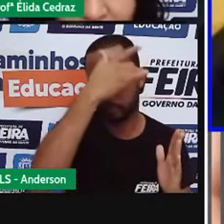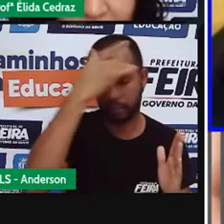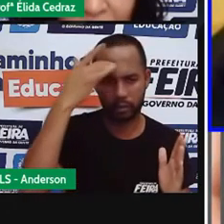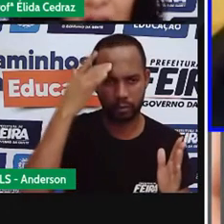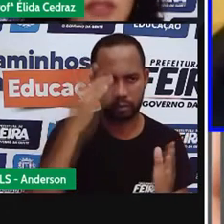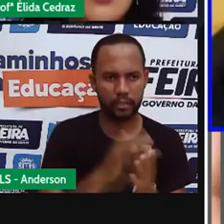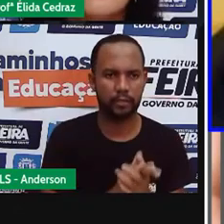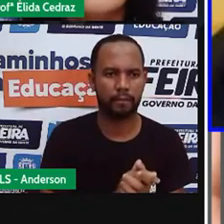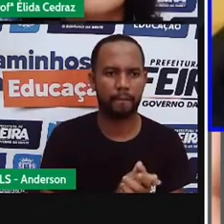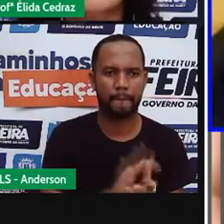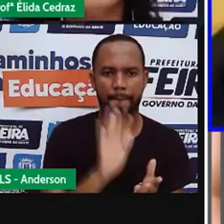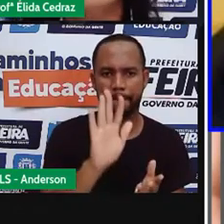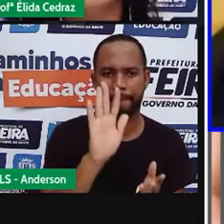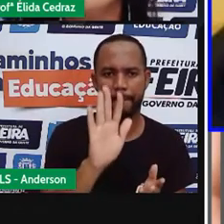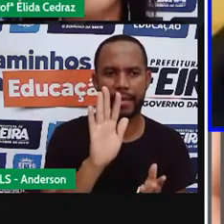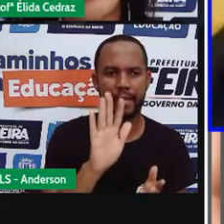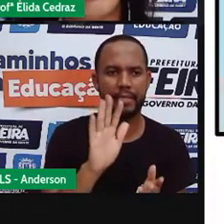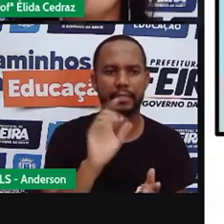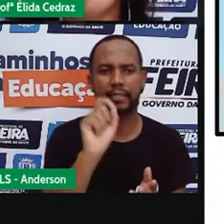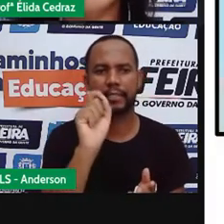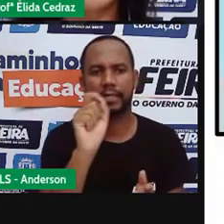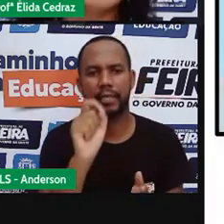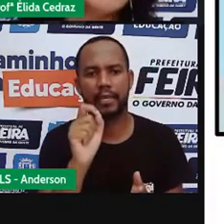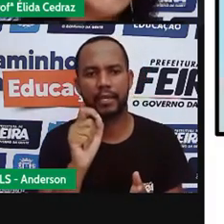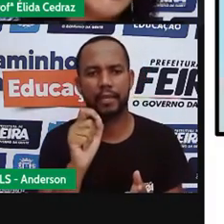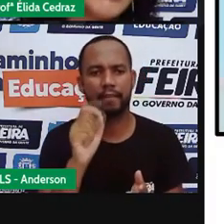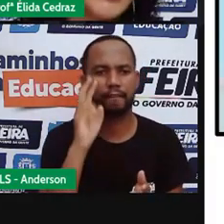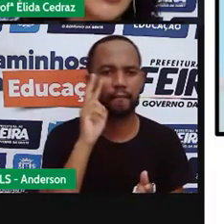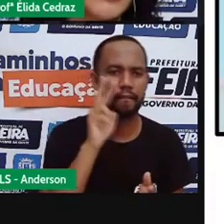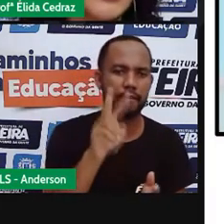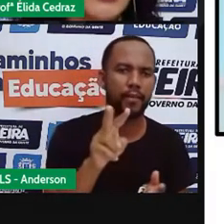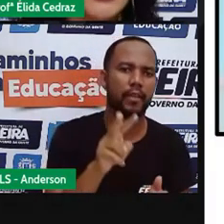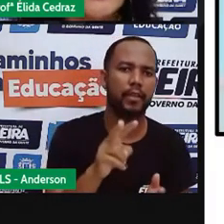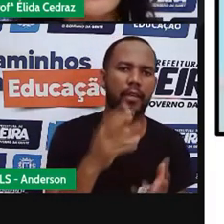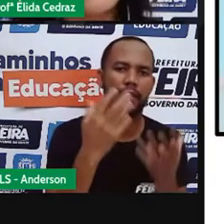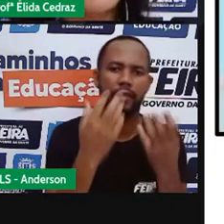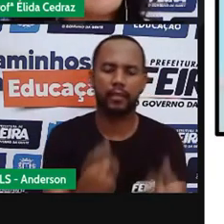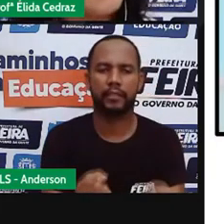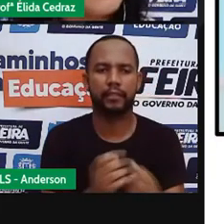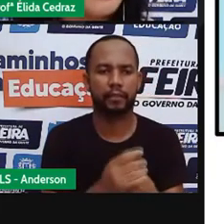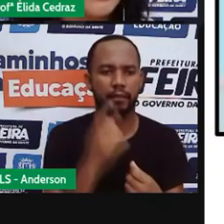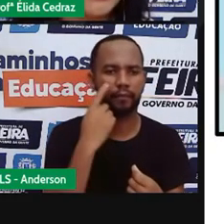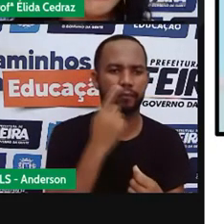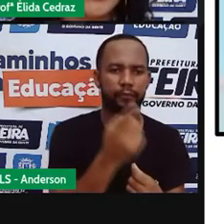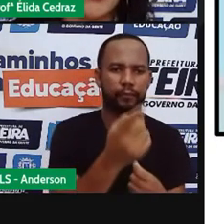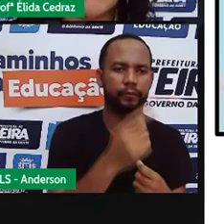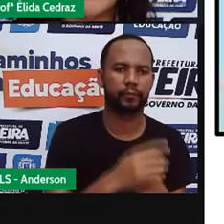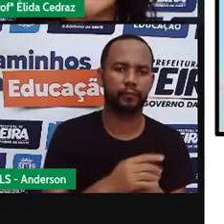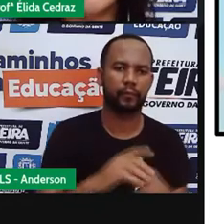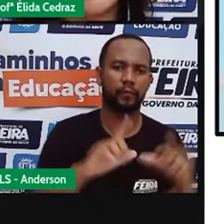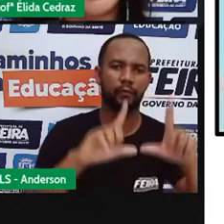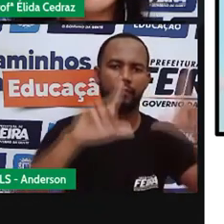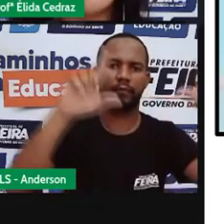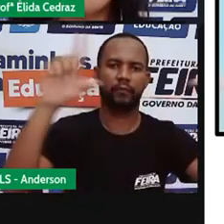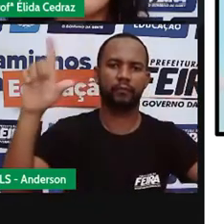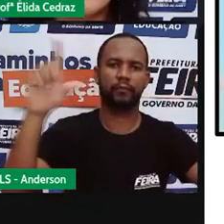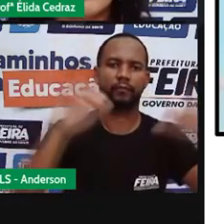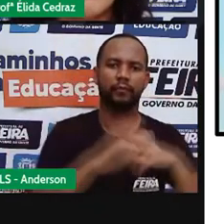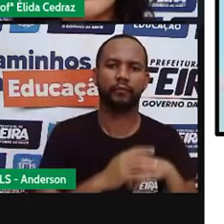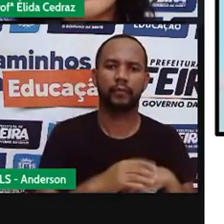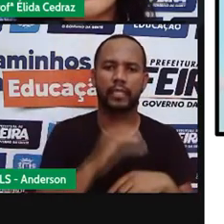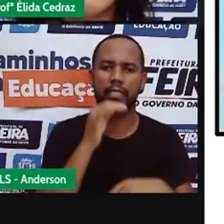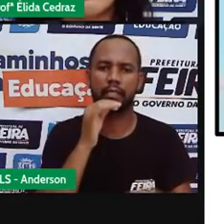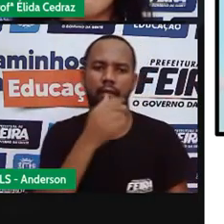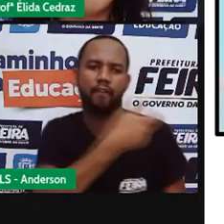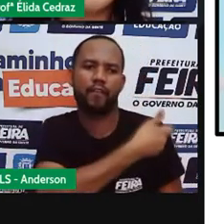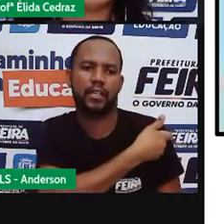convencer o seu público-alvo. Os outdoors são comuns. As campanhas